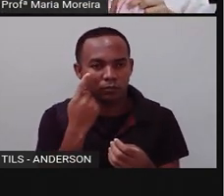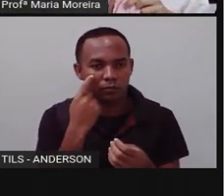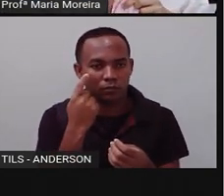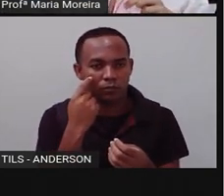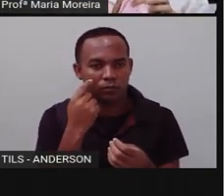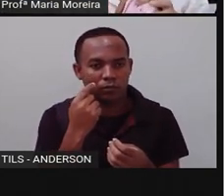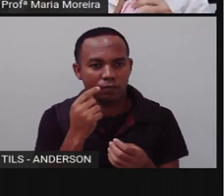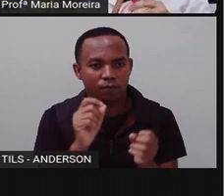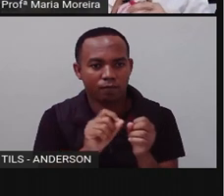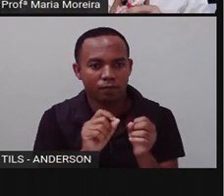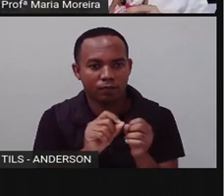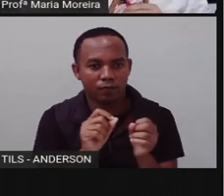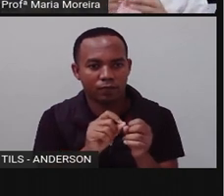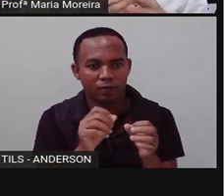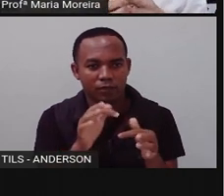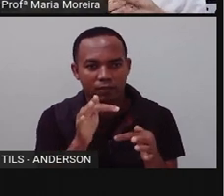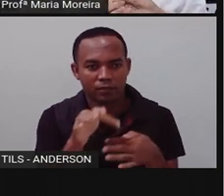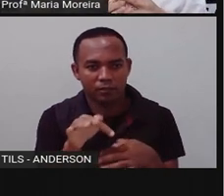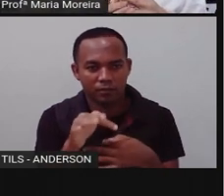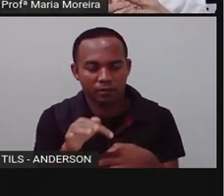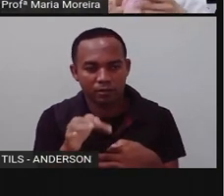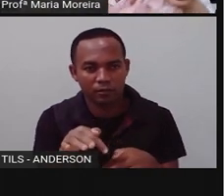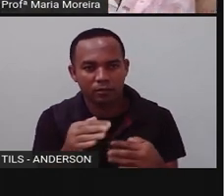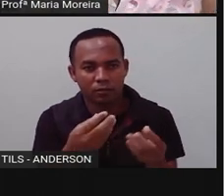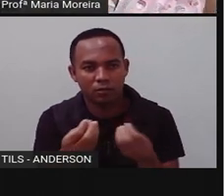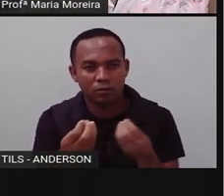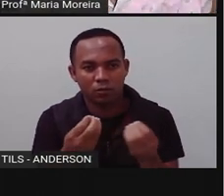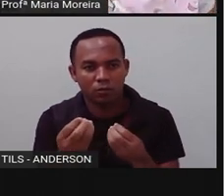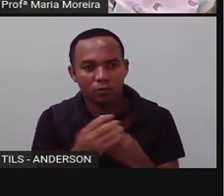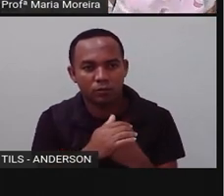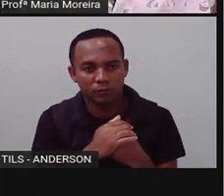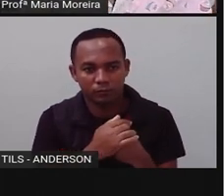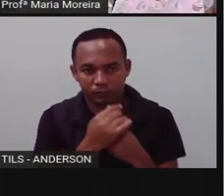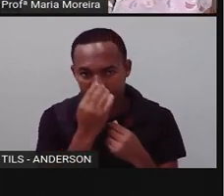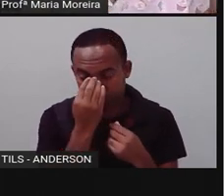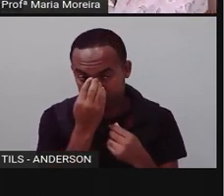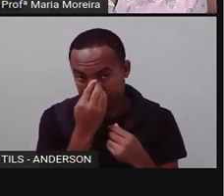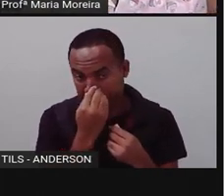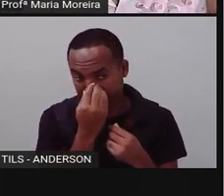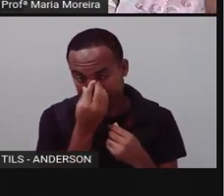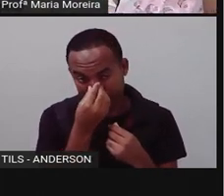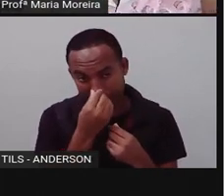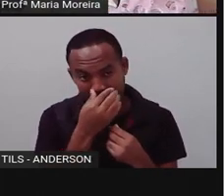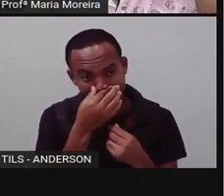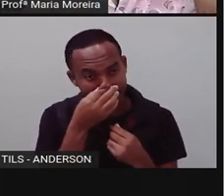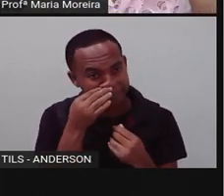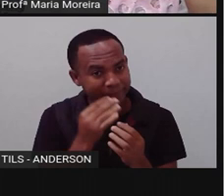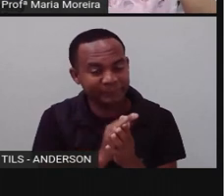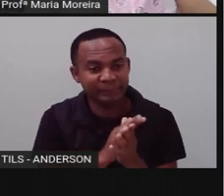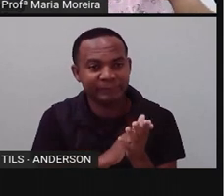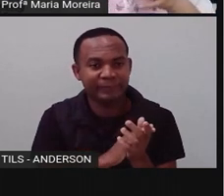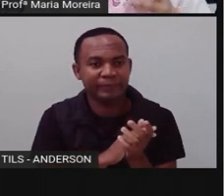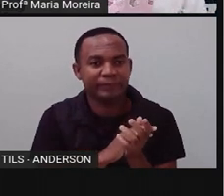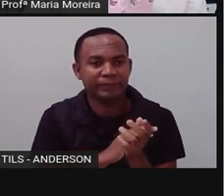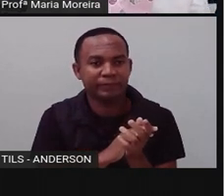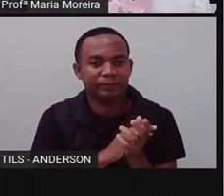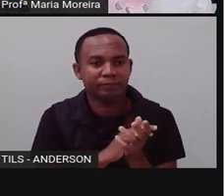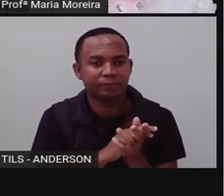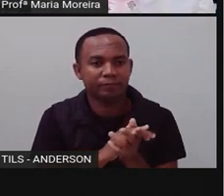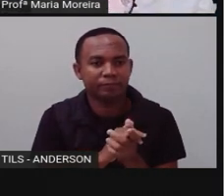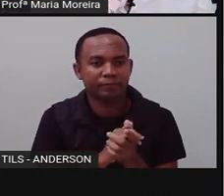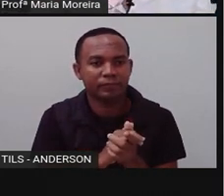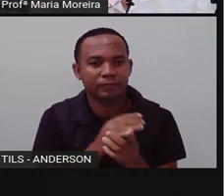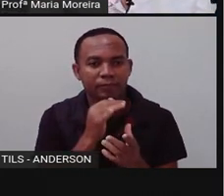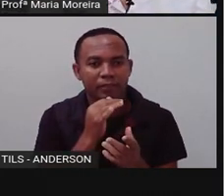aqui. Vamos imaginar que esses palitinhos aqui, né, fosse a nossa coluna vertebral. E aí a Pro vai, ó, colocar.